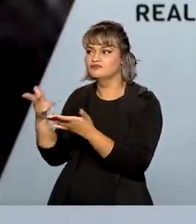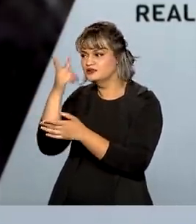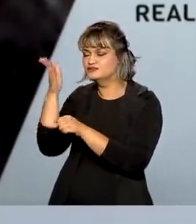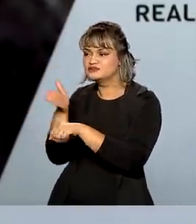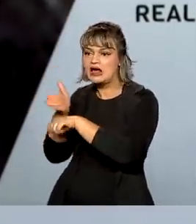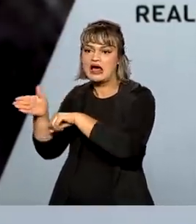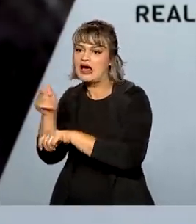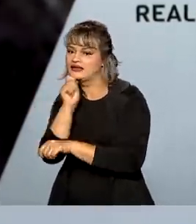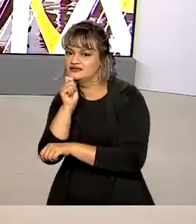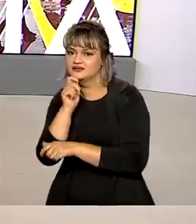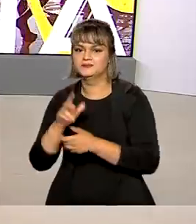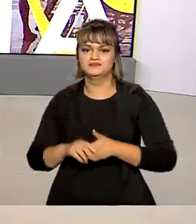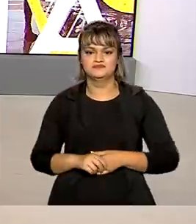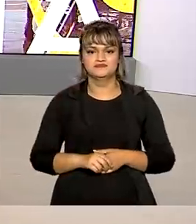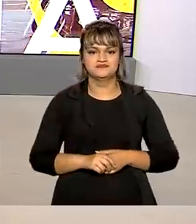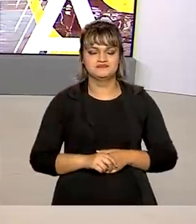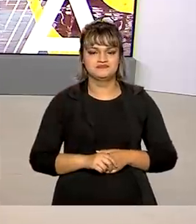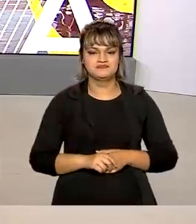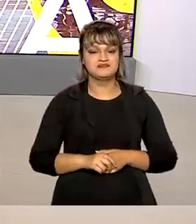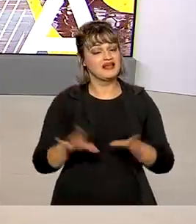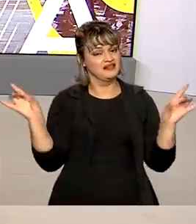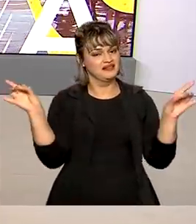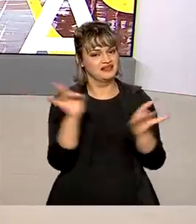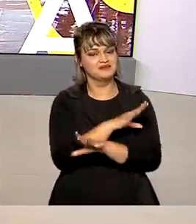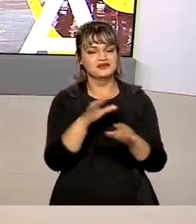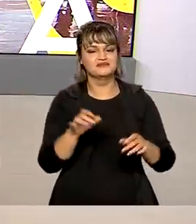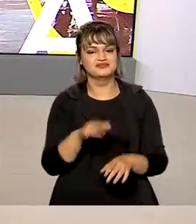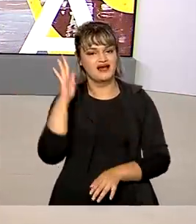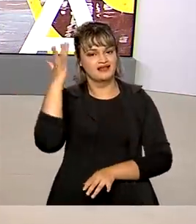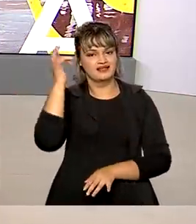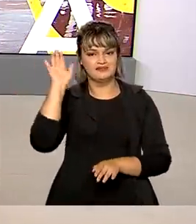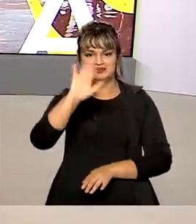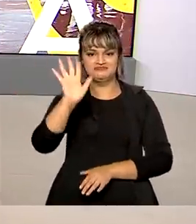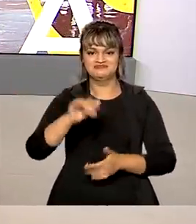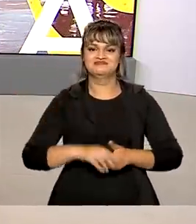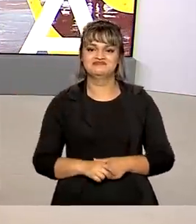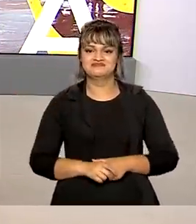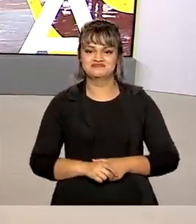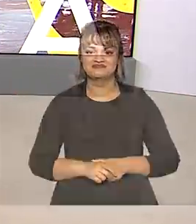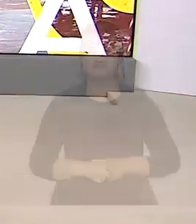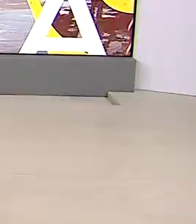distribuídas para ninguém. A gente fica por aqui, até amanhã, tchau!